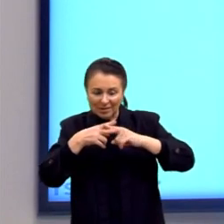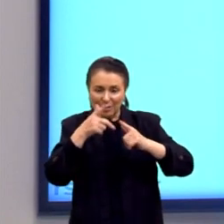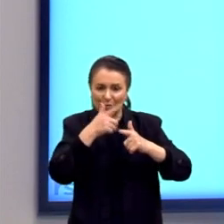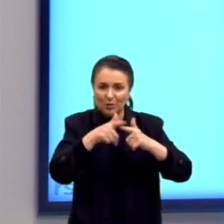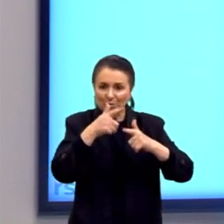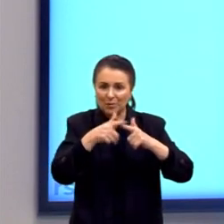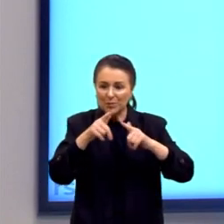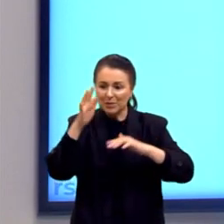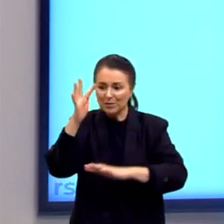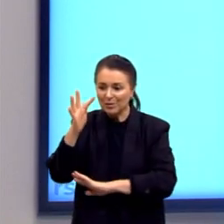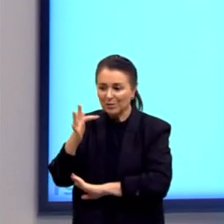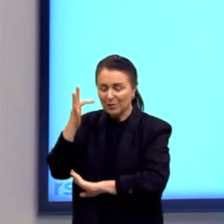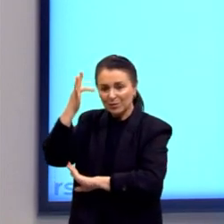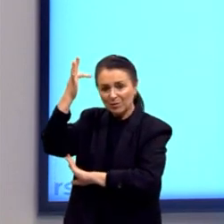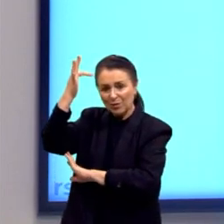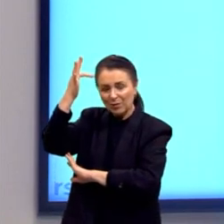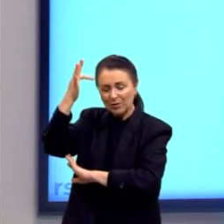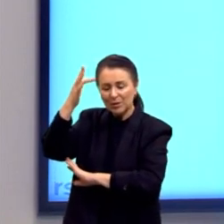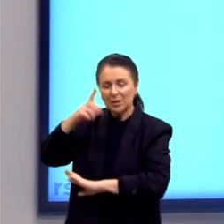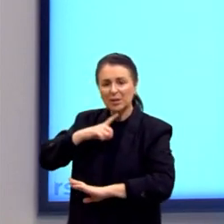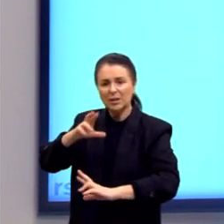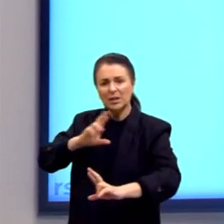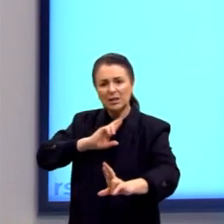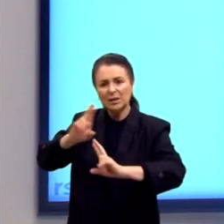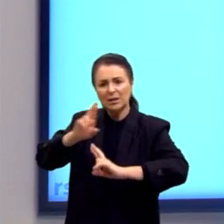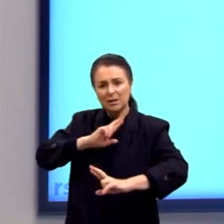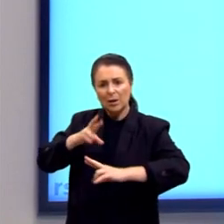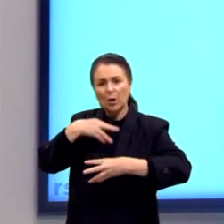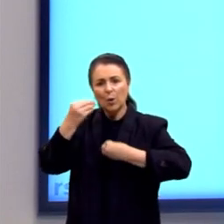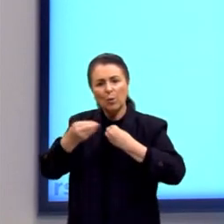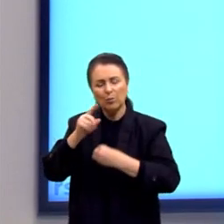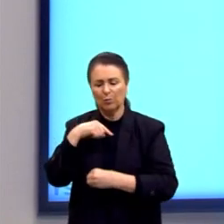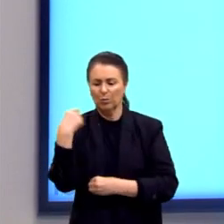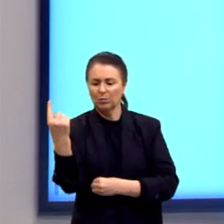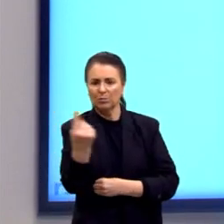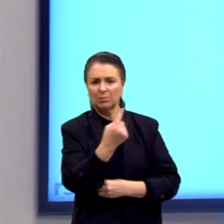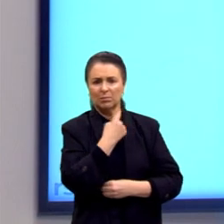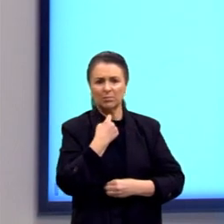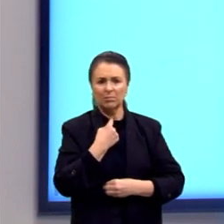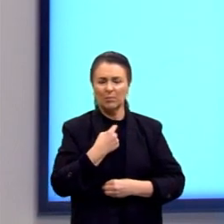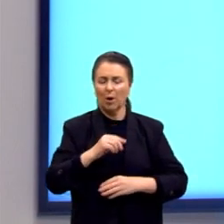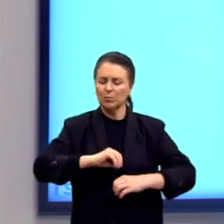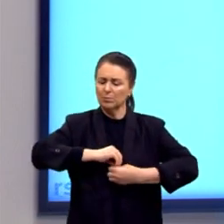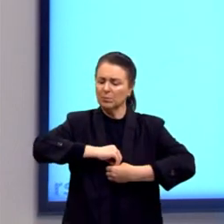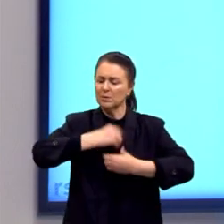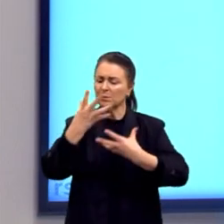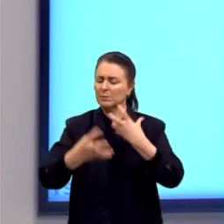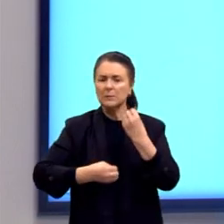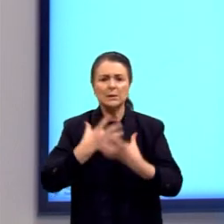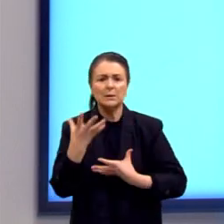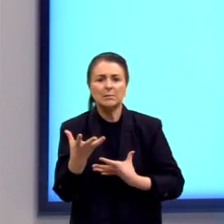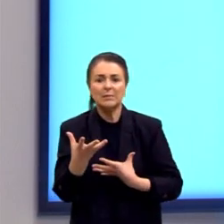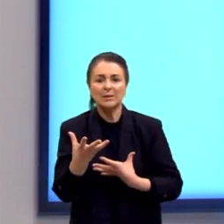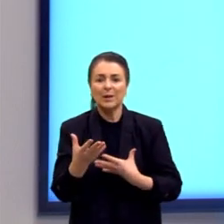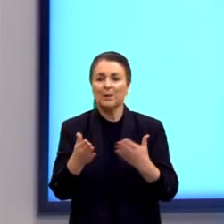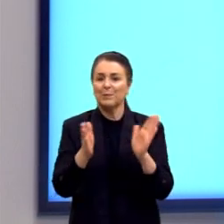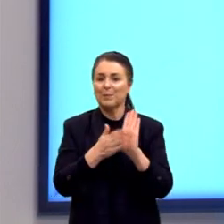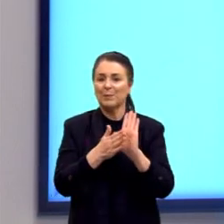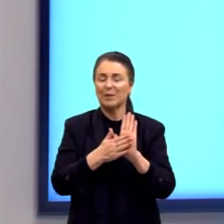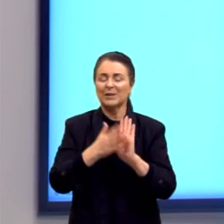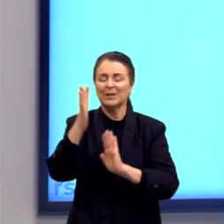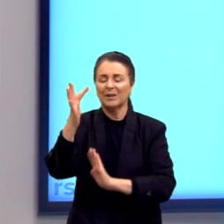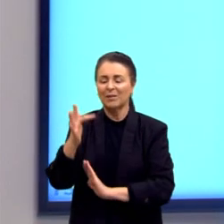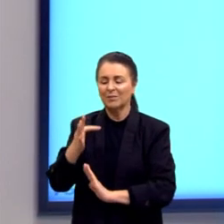filosóficos estariam muito relacionados a como nós nos expressamos. Essa é a proposta da filosofia analítica na